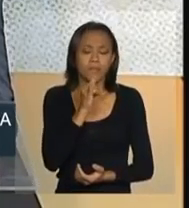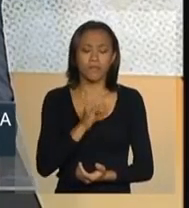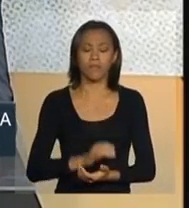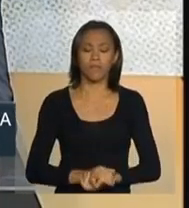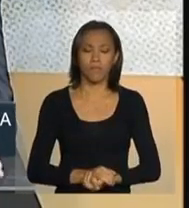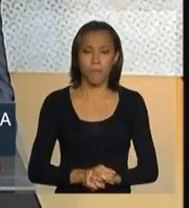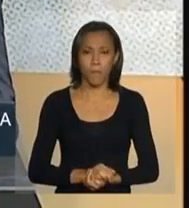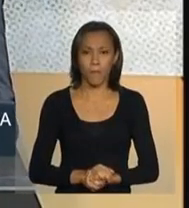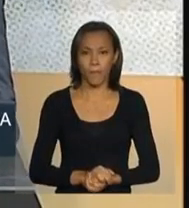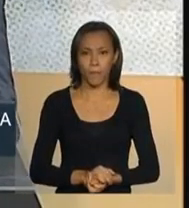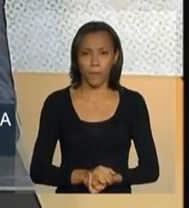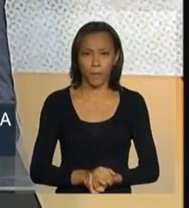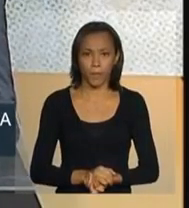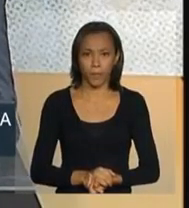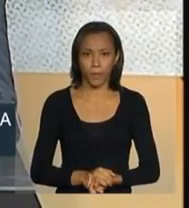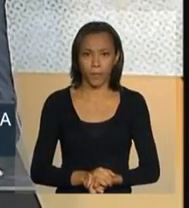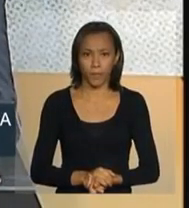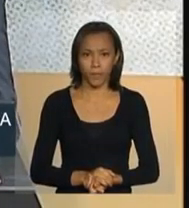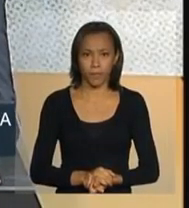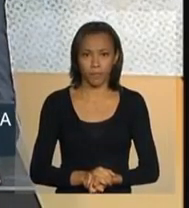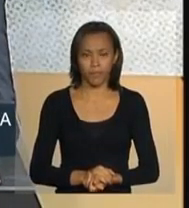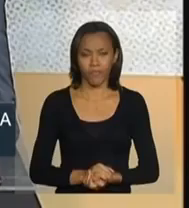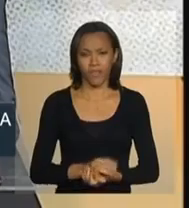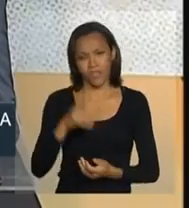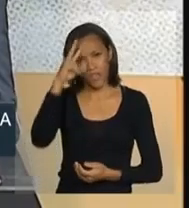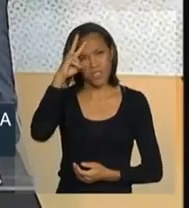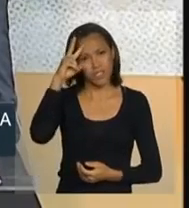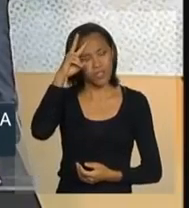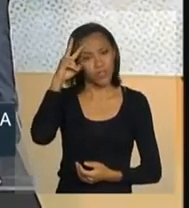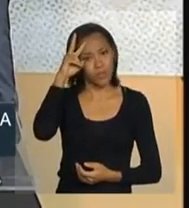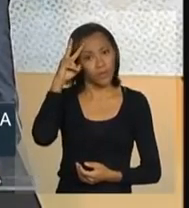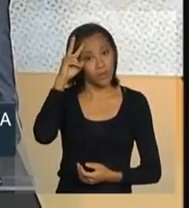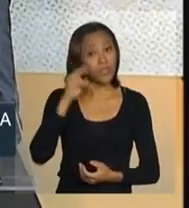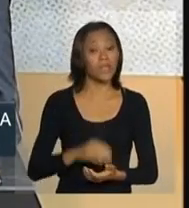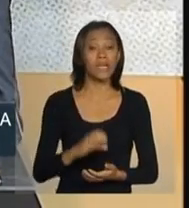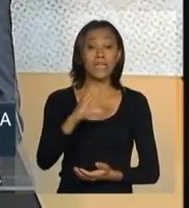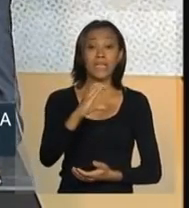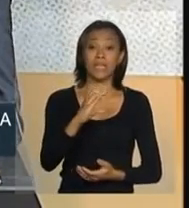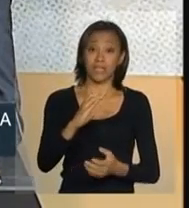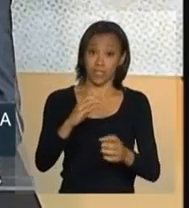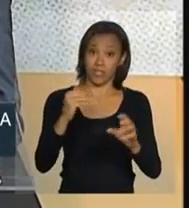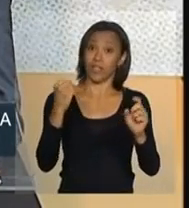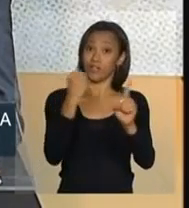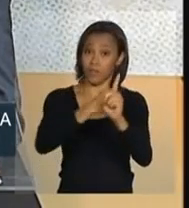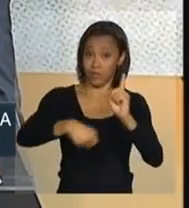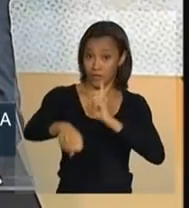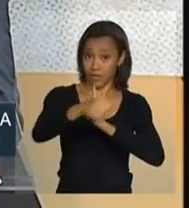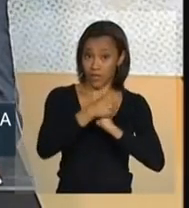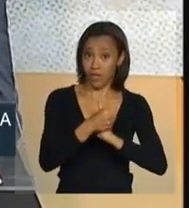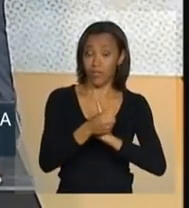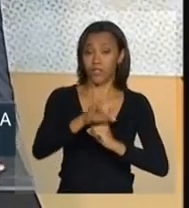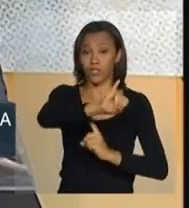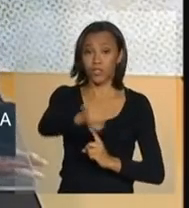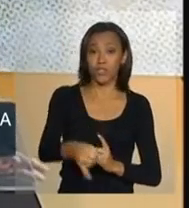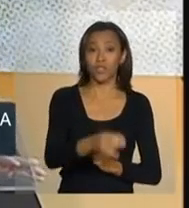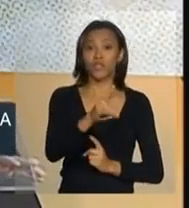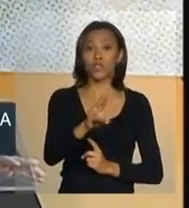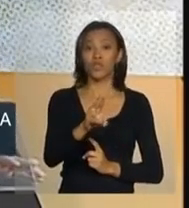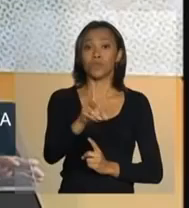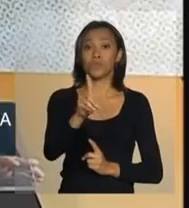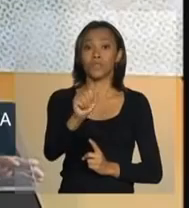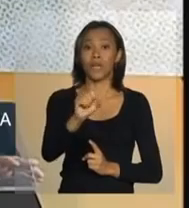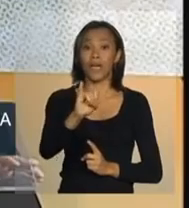da civilização judaica, por exemplo, a gênese